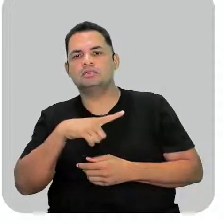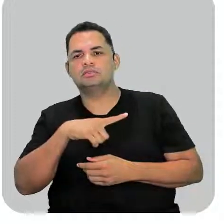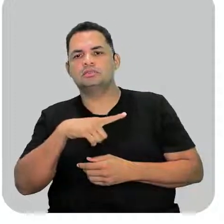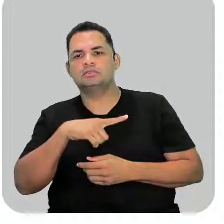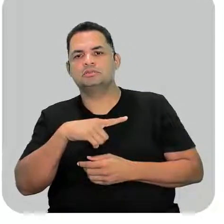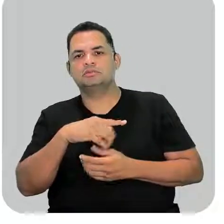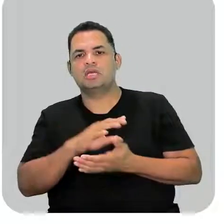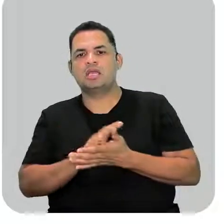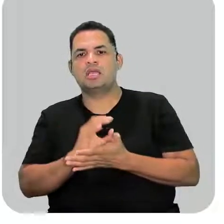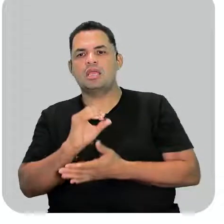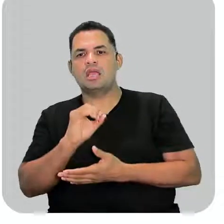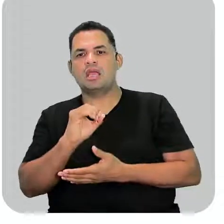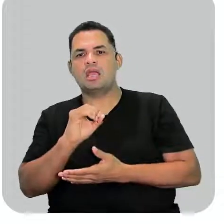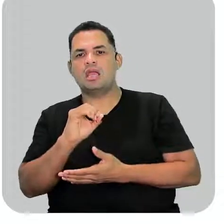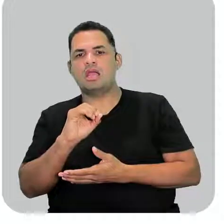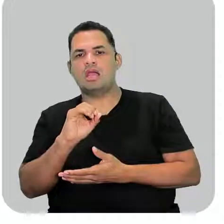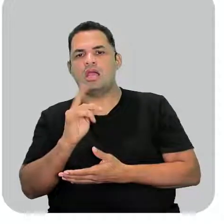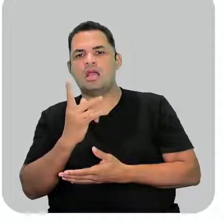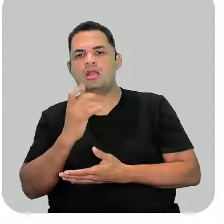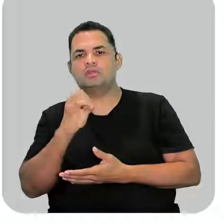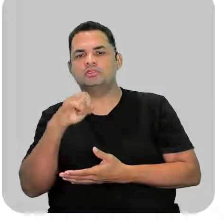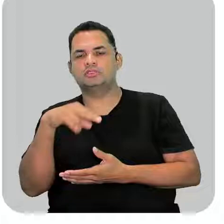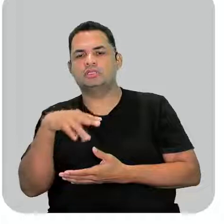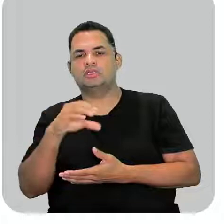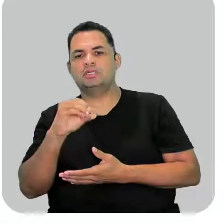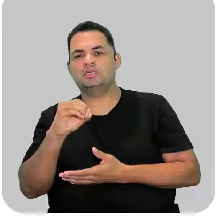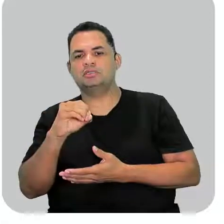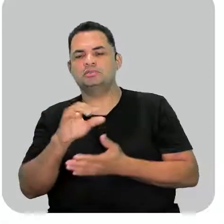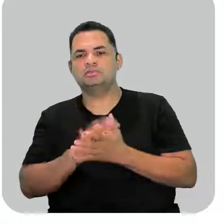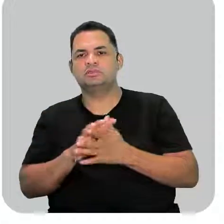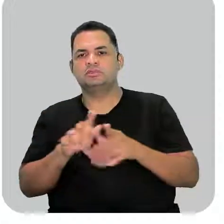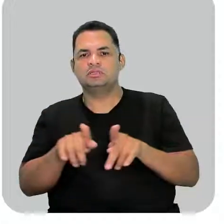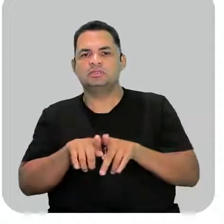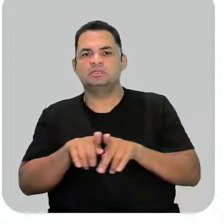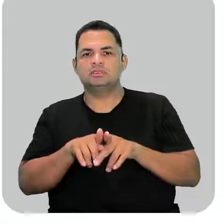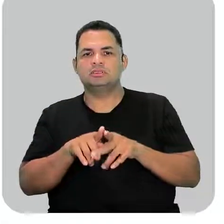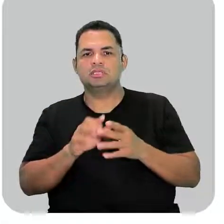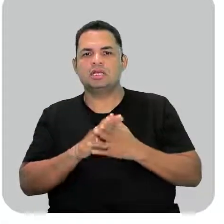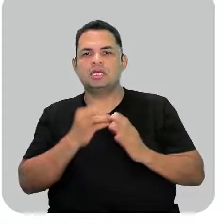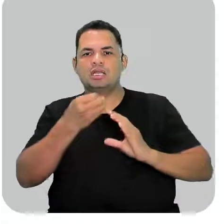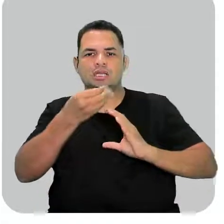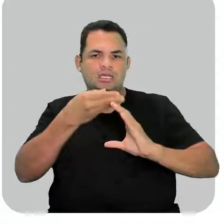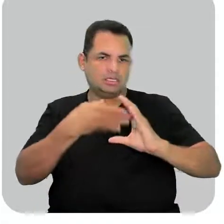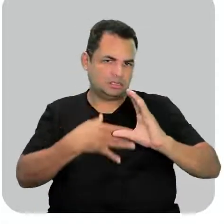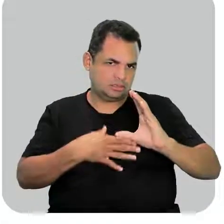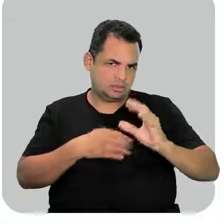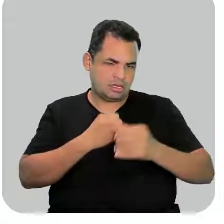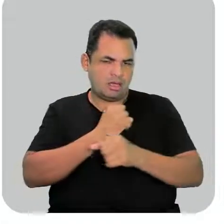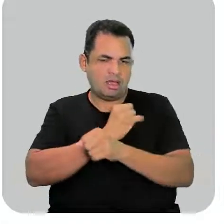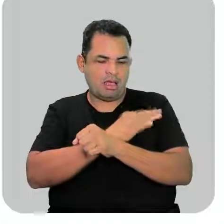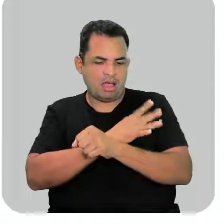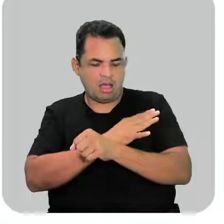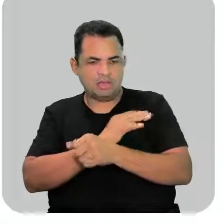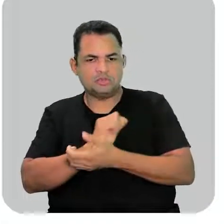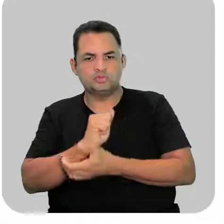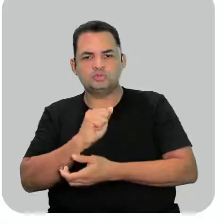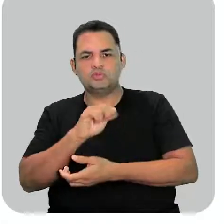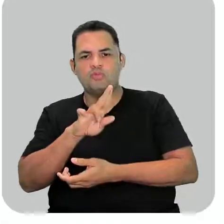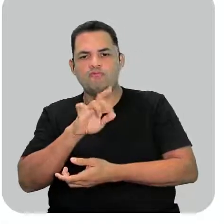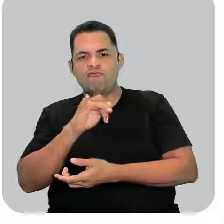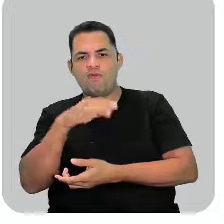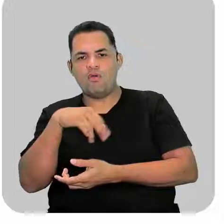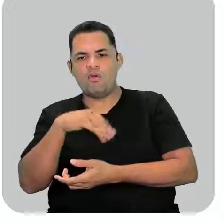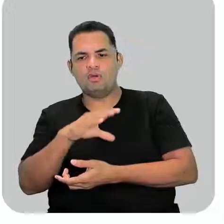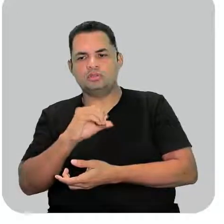halogênios. Nós temos as funções sulforadas, que é quando tem os ácidos sulfônicos e